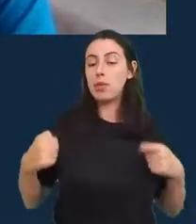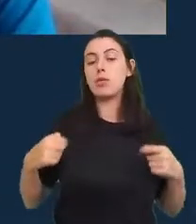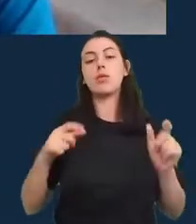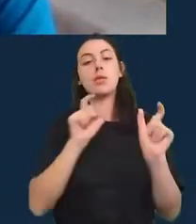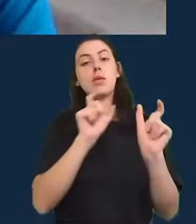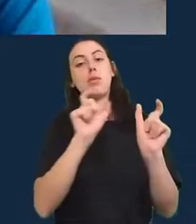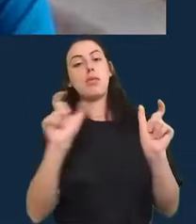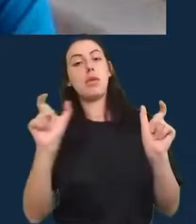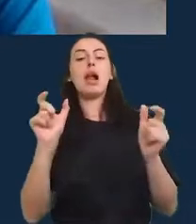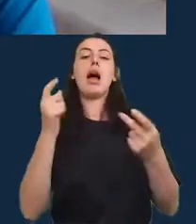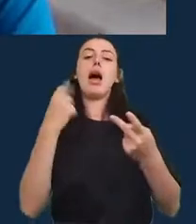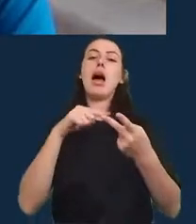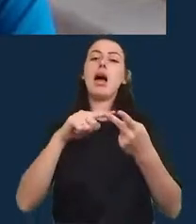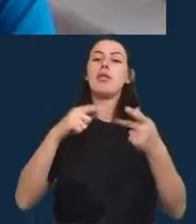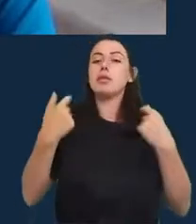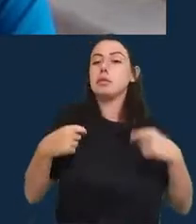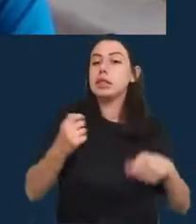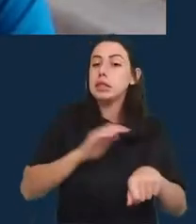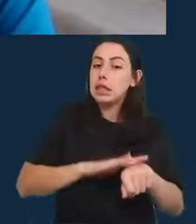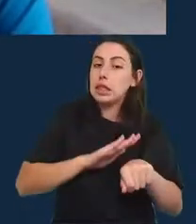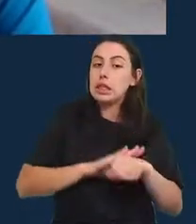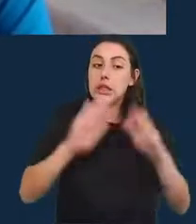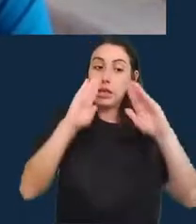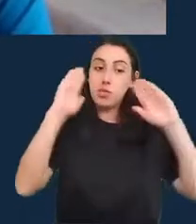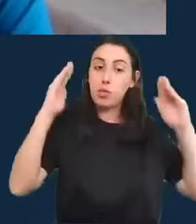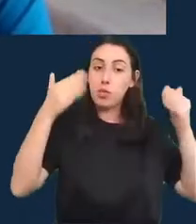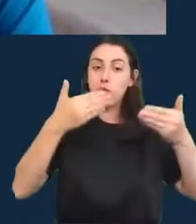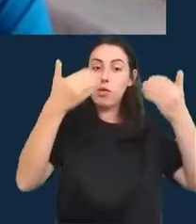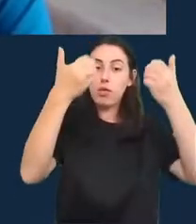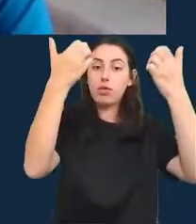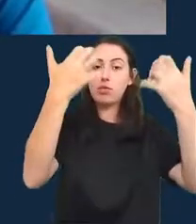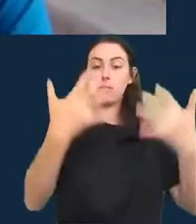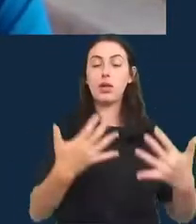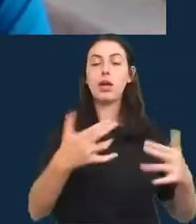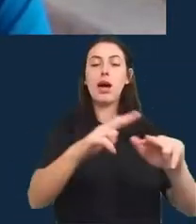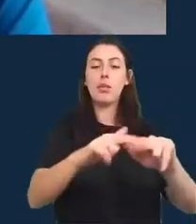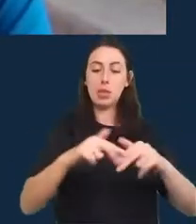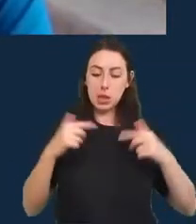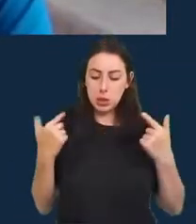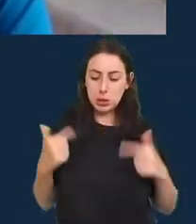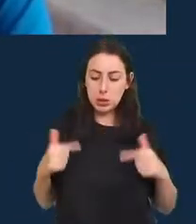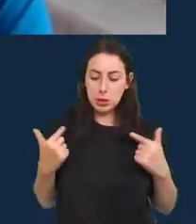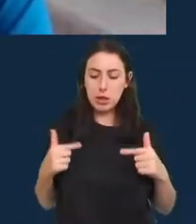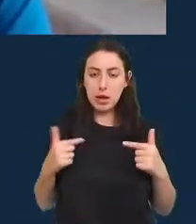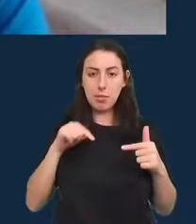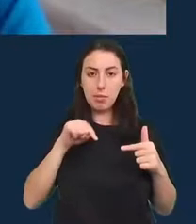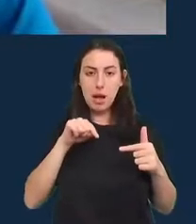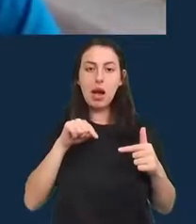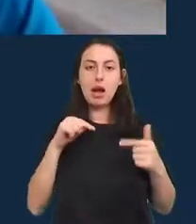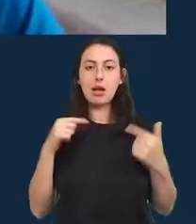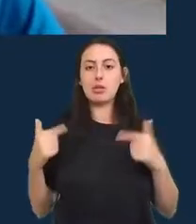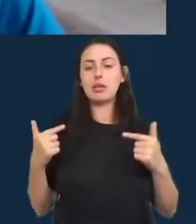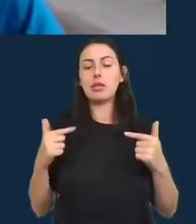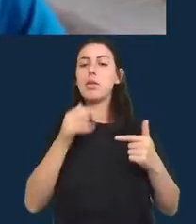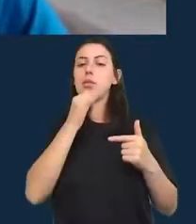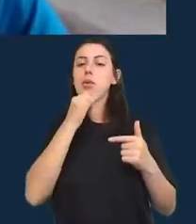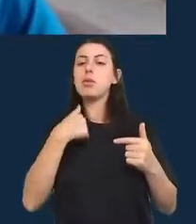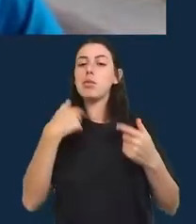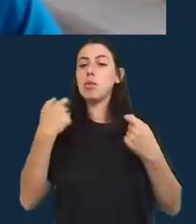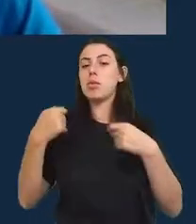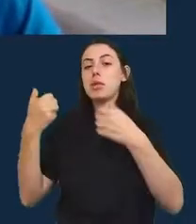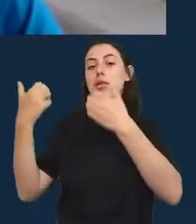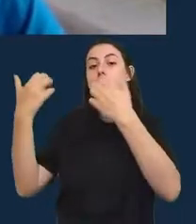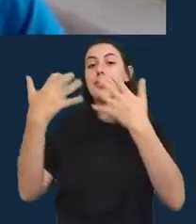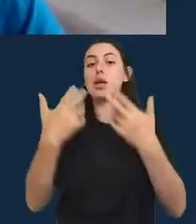e isso e esse trabalho e esse tempo claro se eu quiser explicar a situação na África do Sul não vou